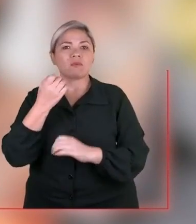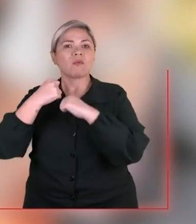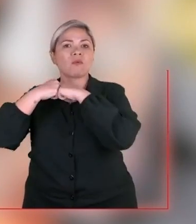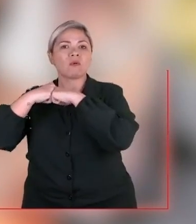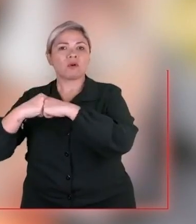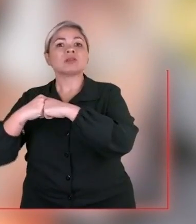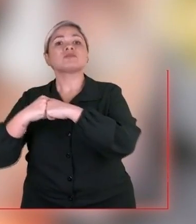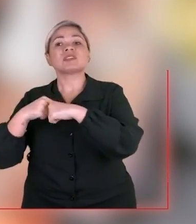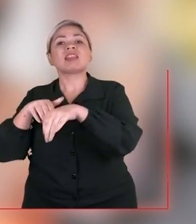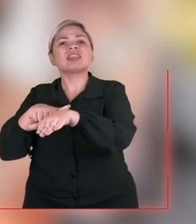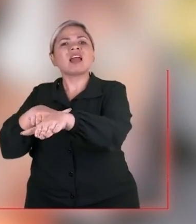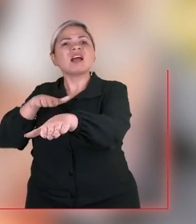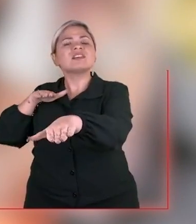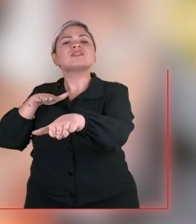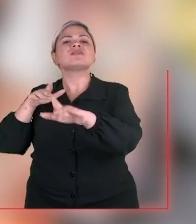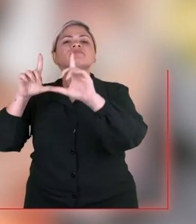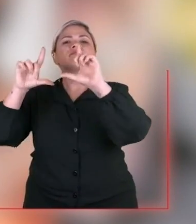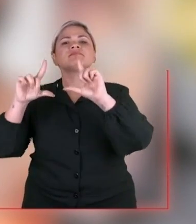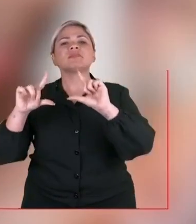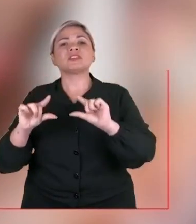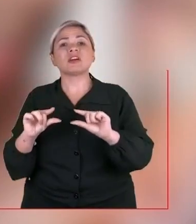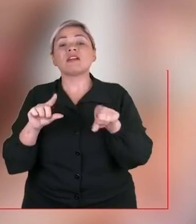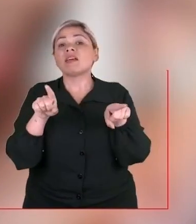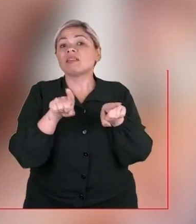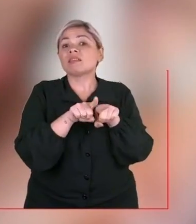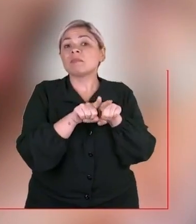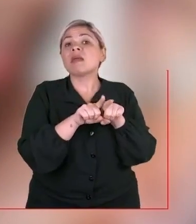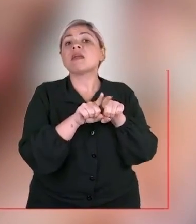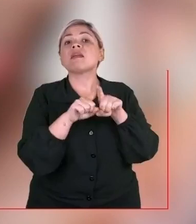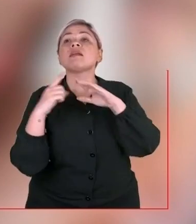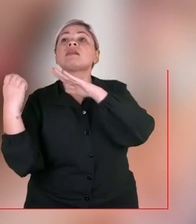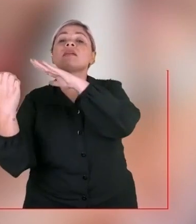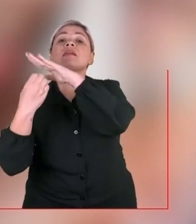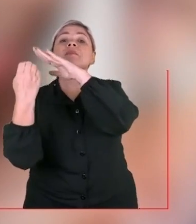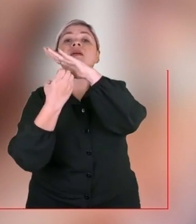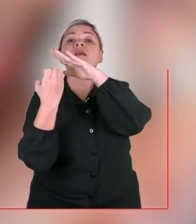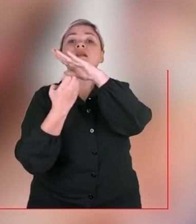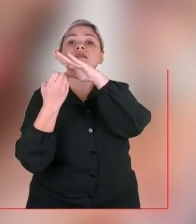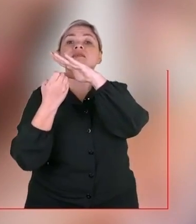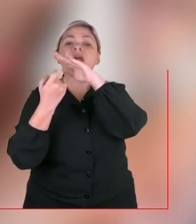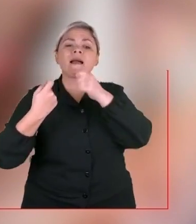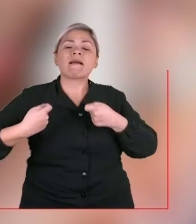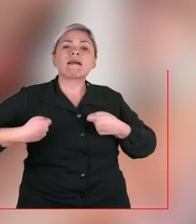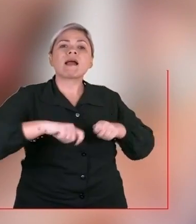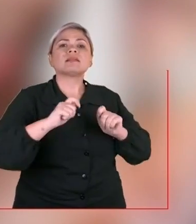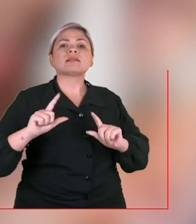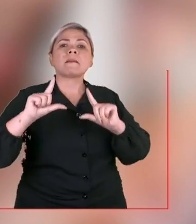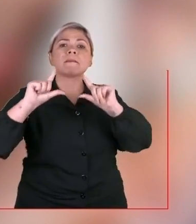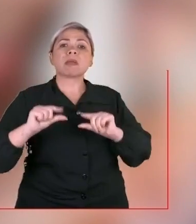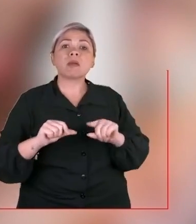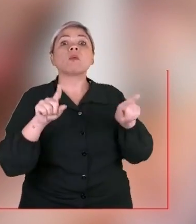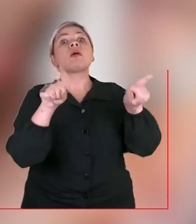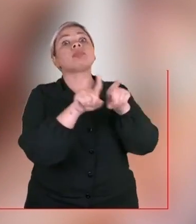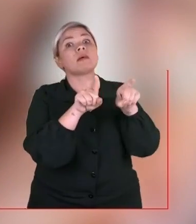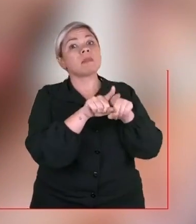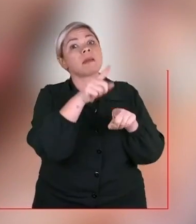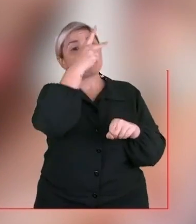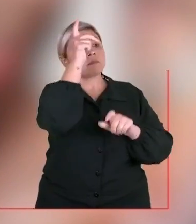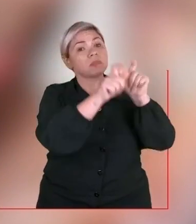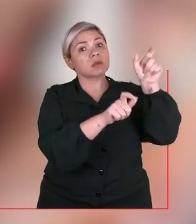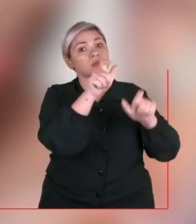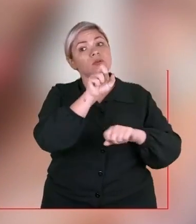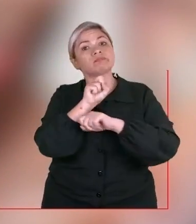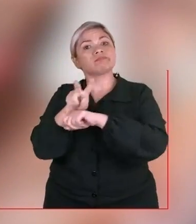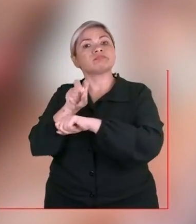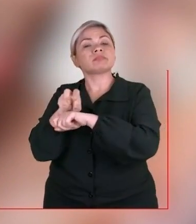melhorando o trânsito de toda a cidade. Ela também reduz o custo do trabalhador para as empresas, gerando